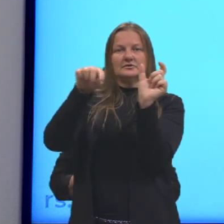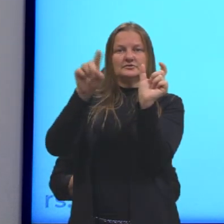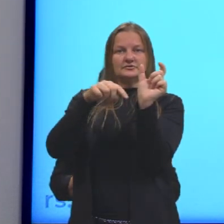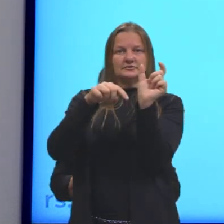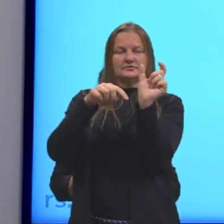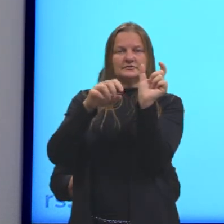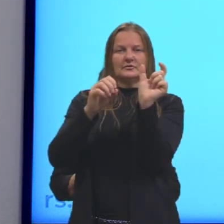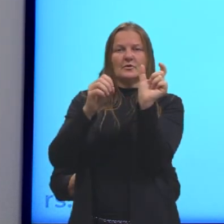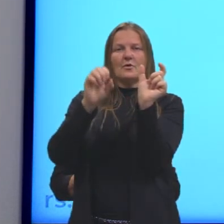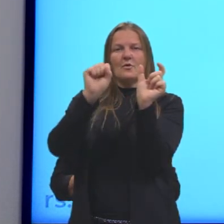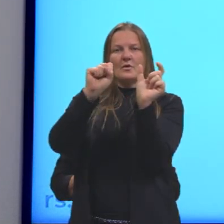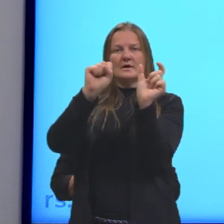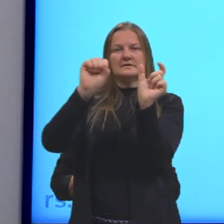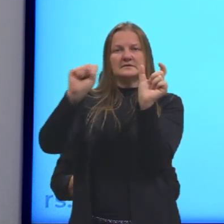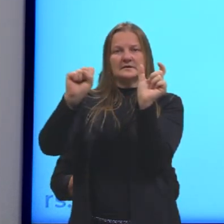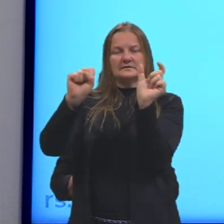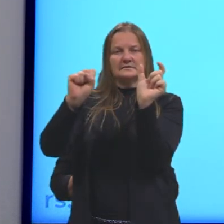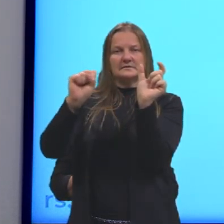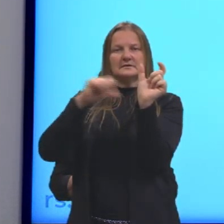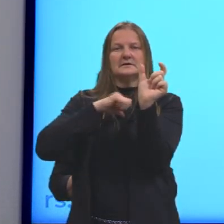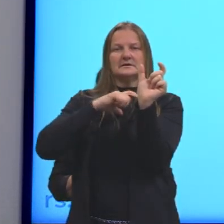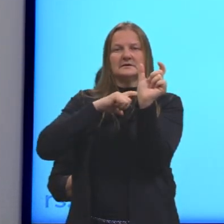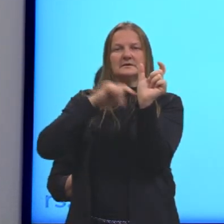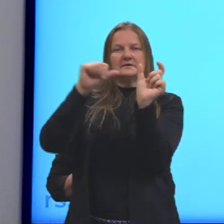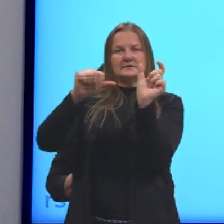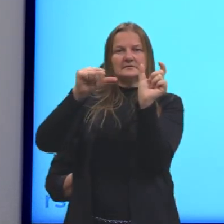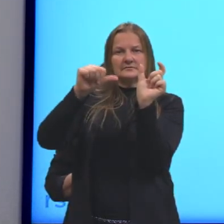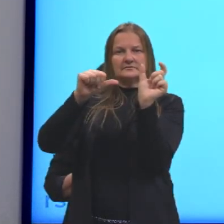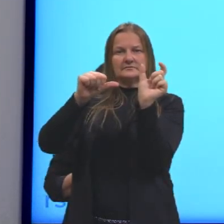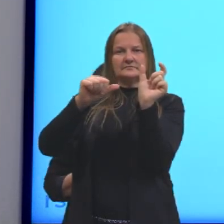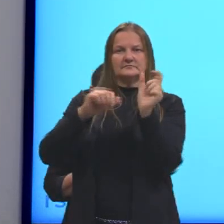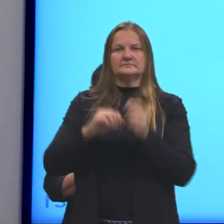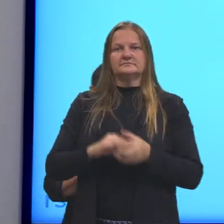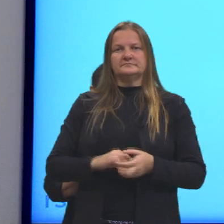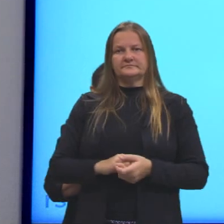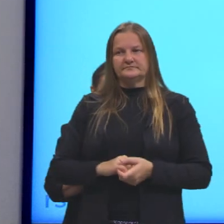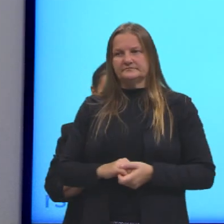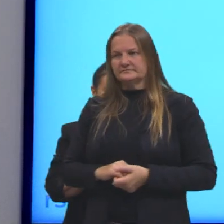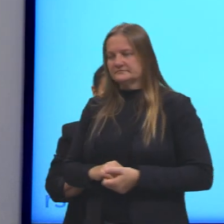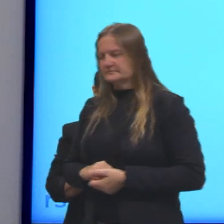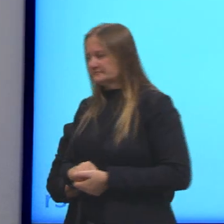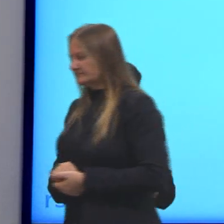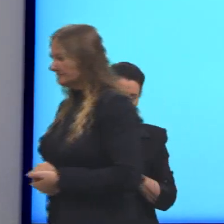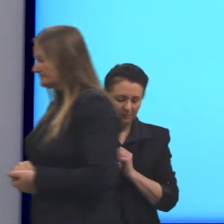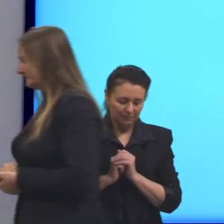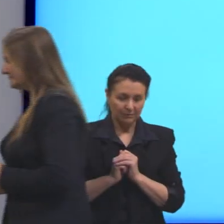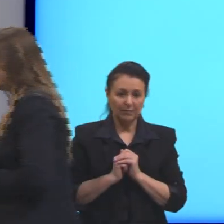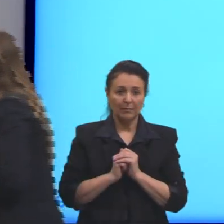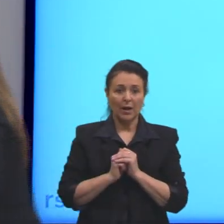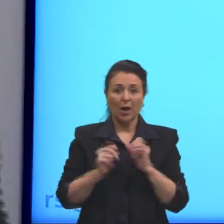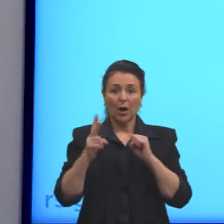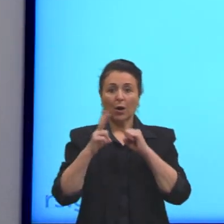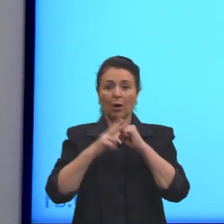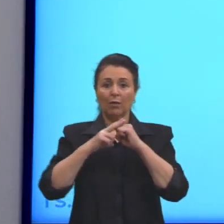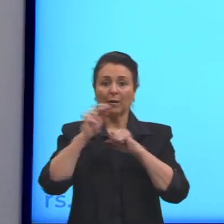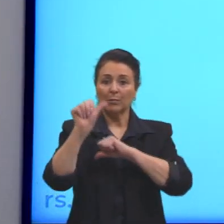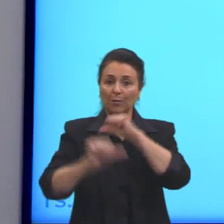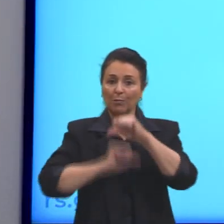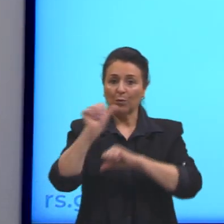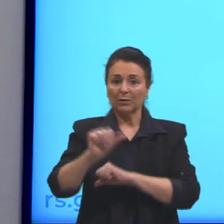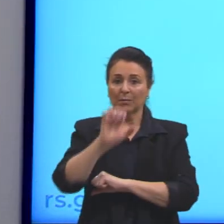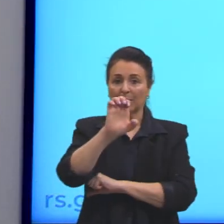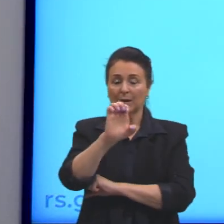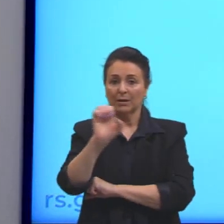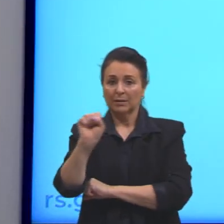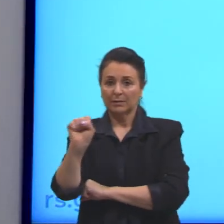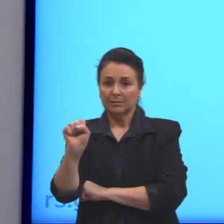em ss, esse meu verbo vai ganhar es. Por exemplo,